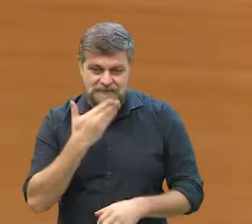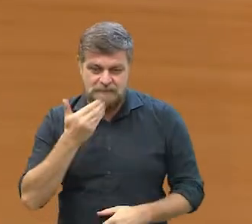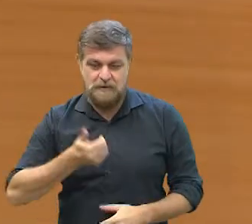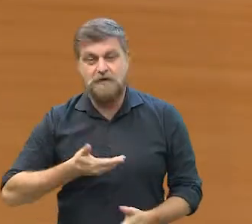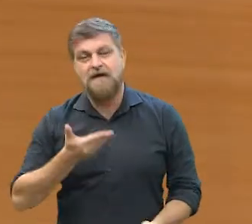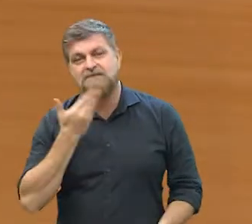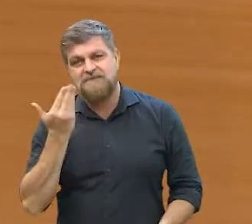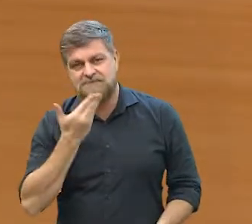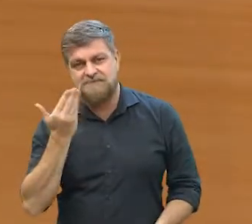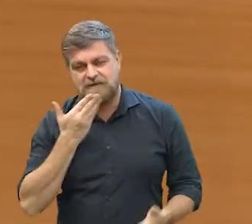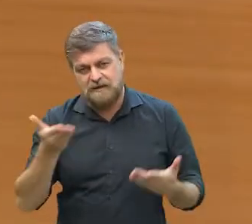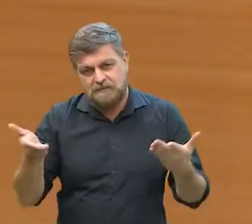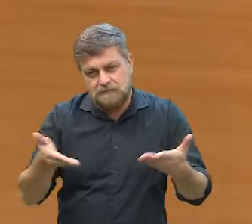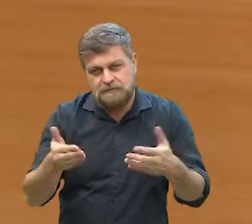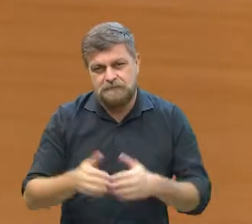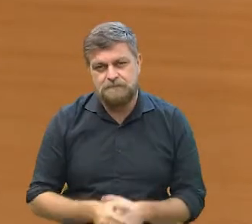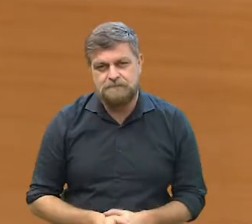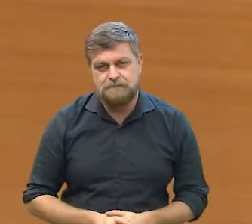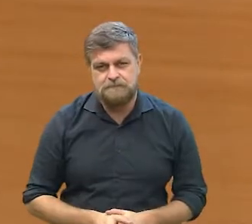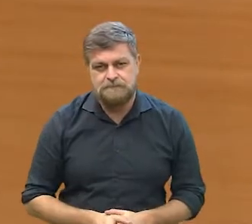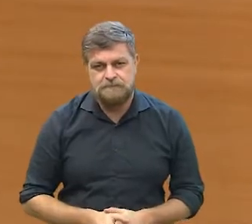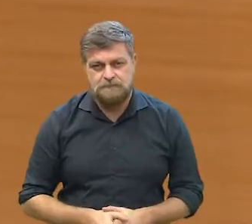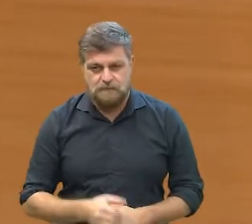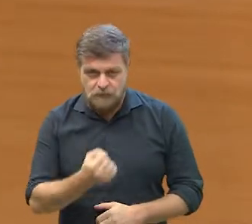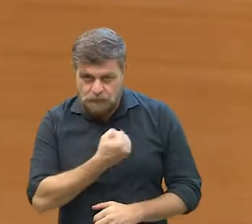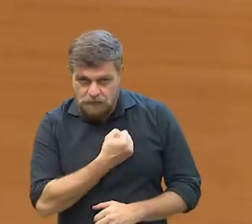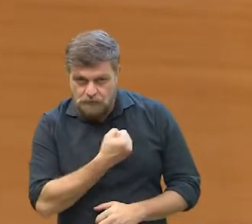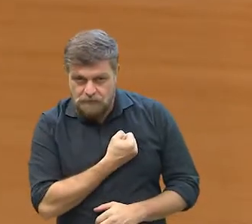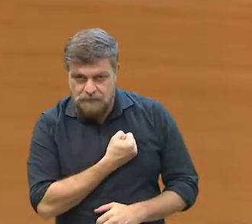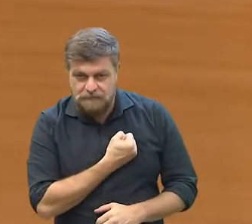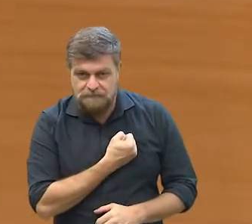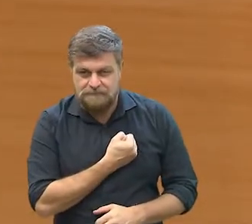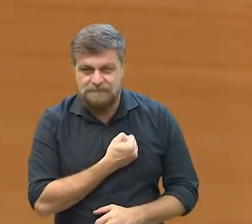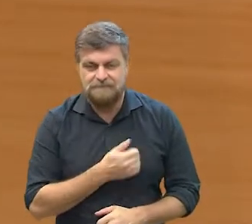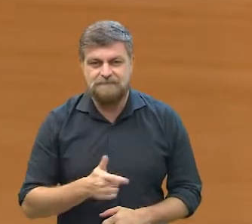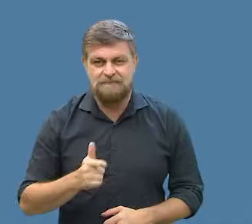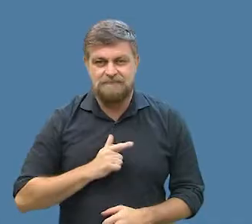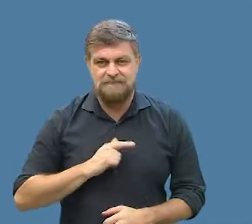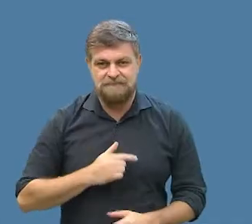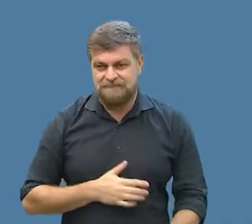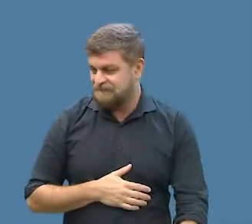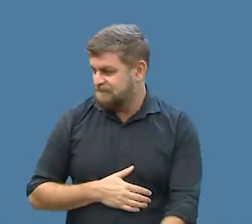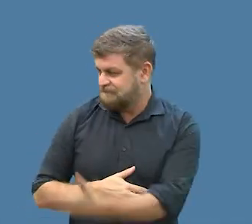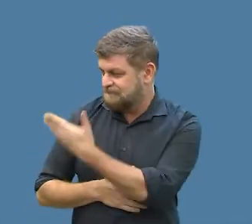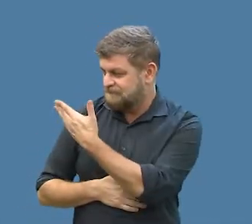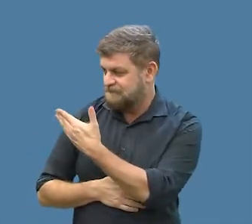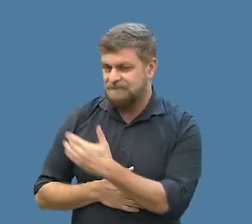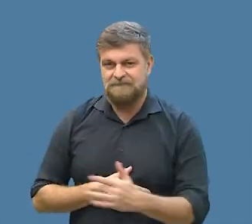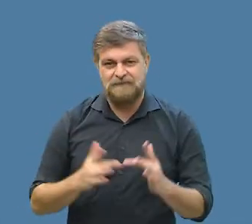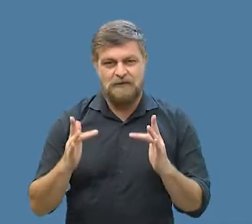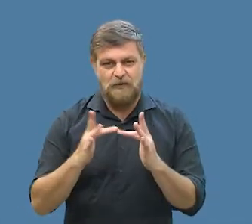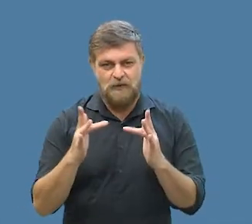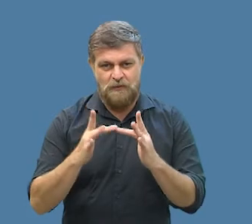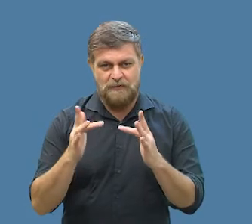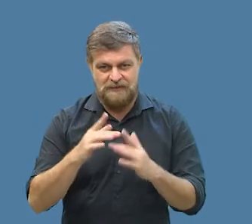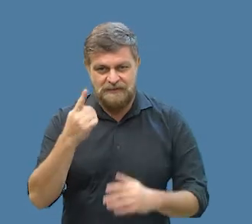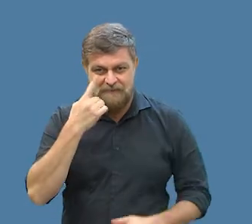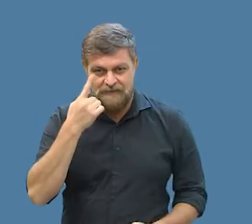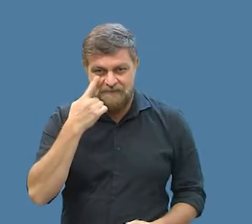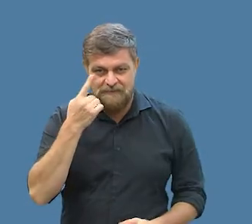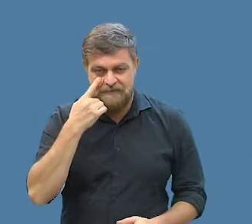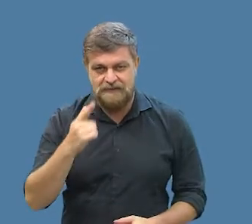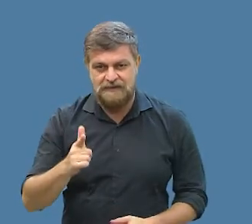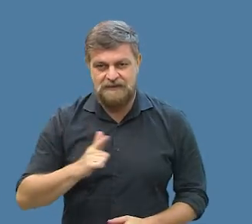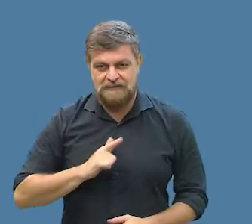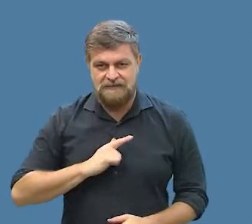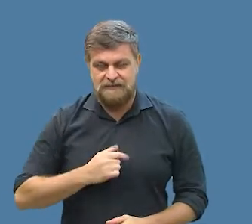mais fácil hoje em dia, posso passar meu número? Claro, a gente também vai colocar uma tela com todos os contatos da